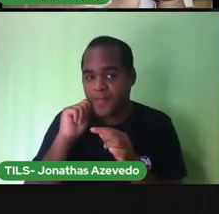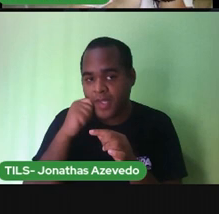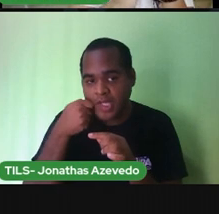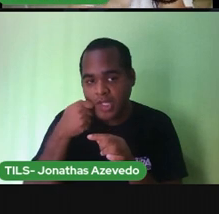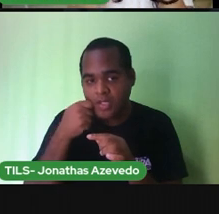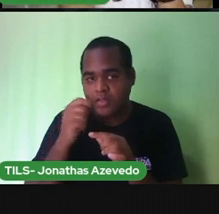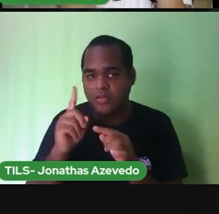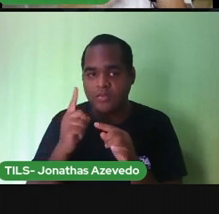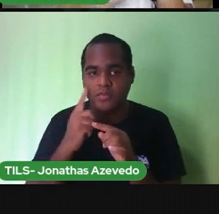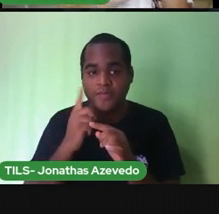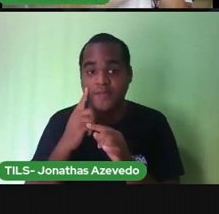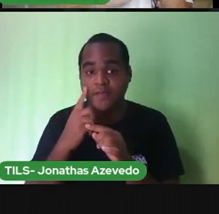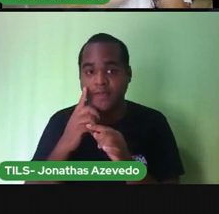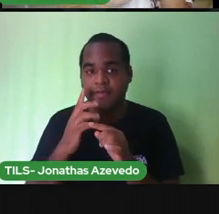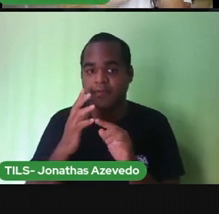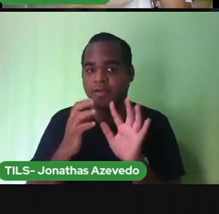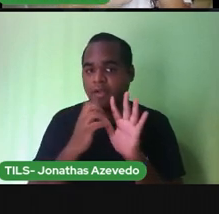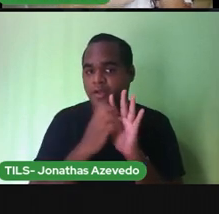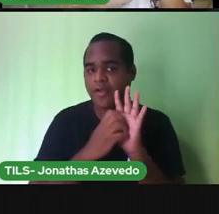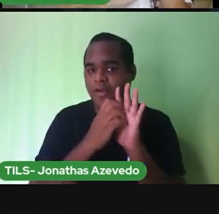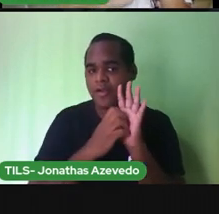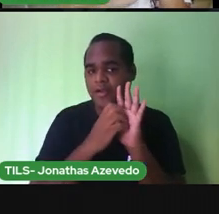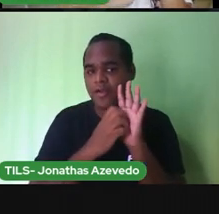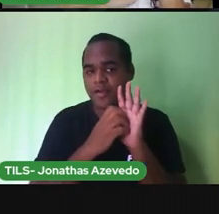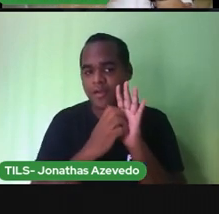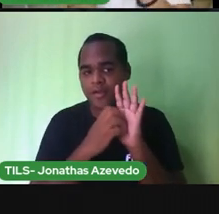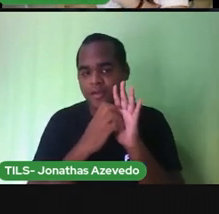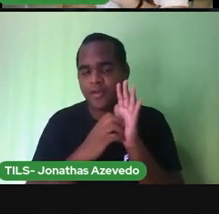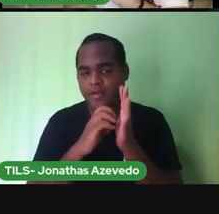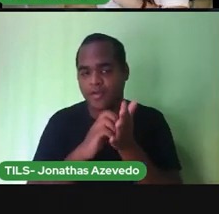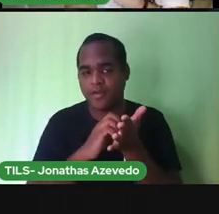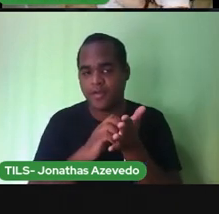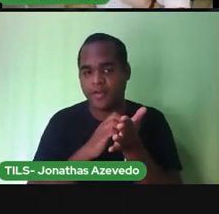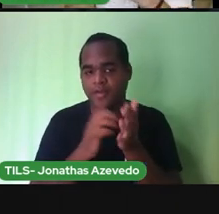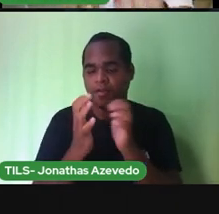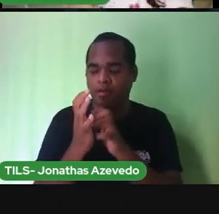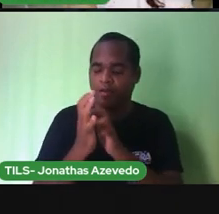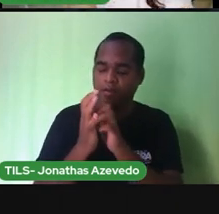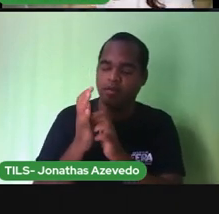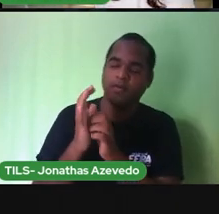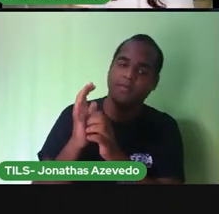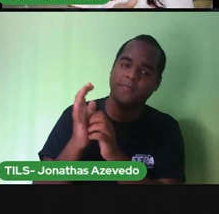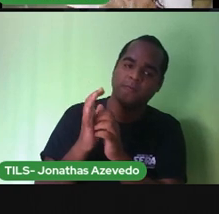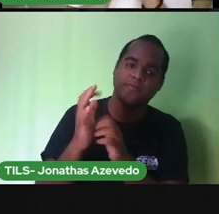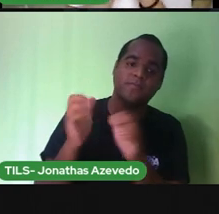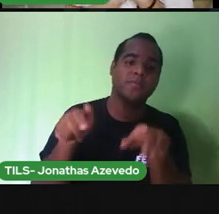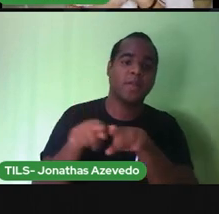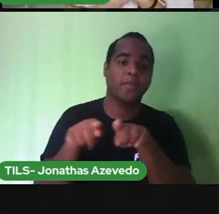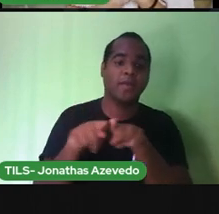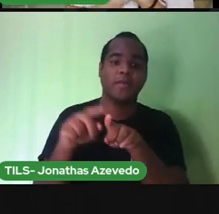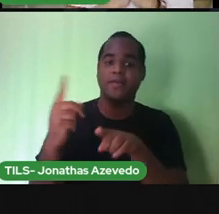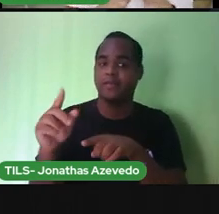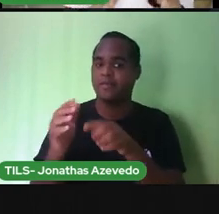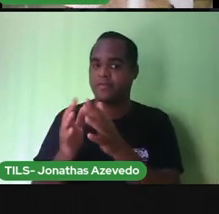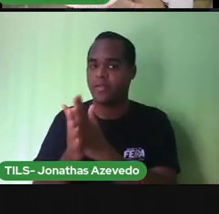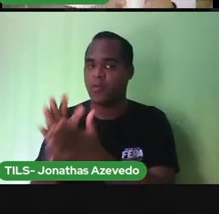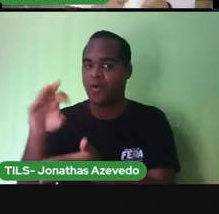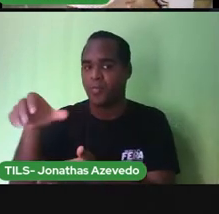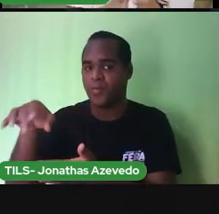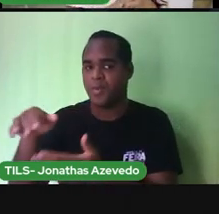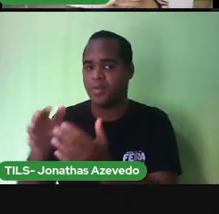faz assim ó pega os dedinhos e passa assim na palma da mão para lavar enxágua e seca